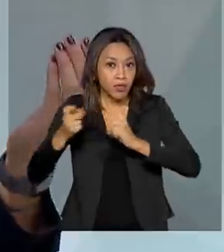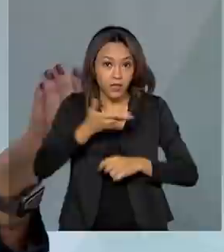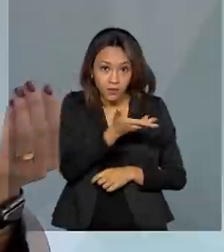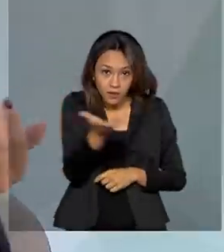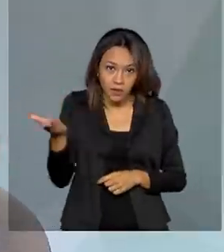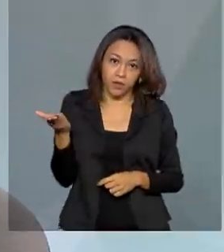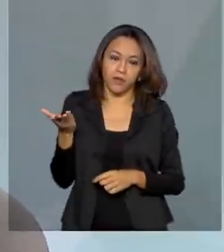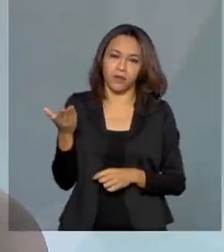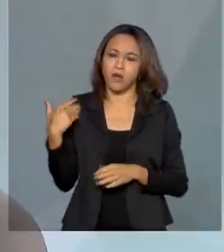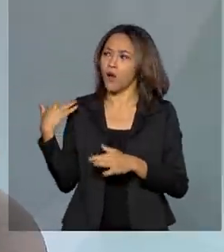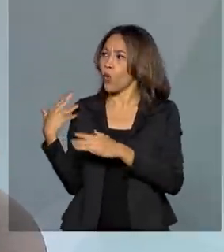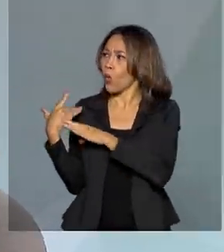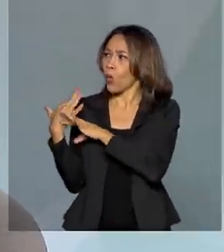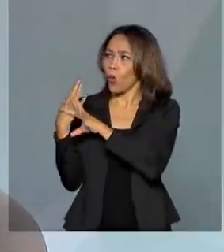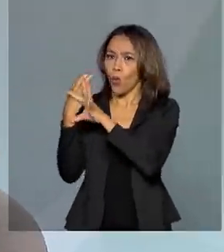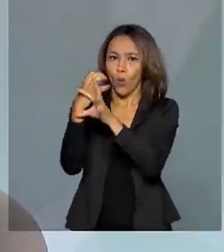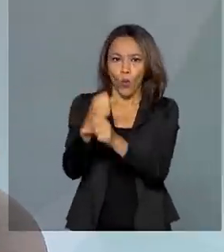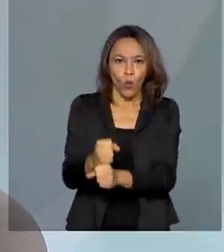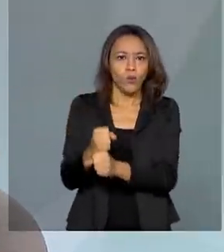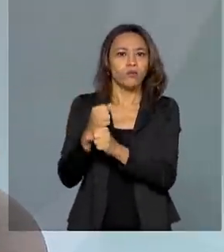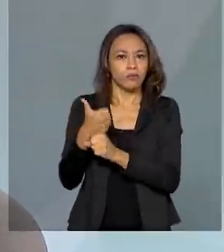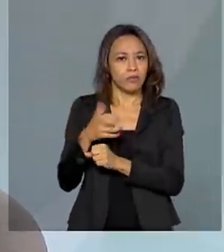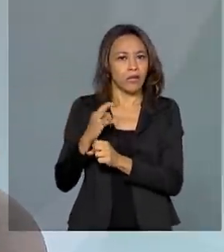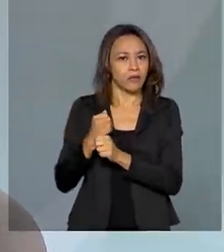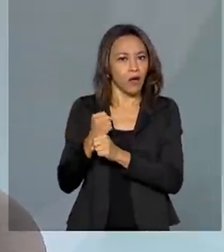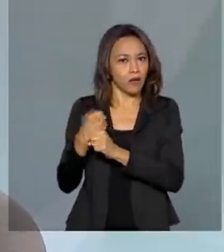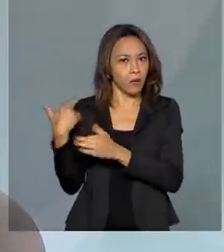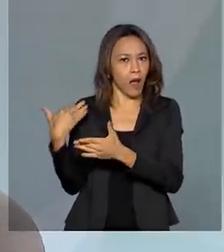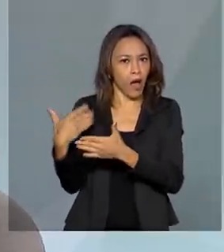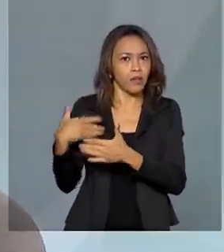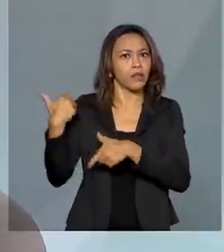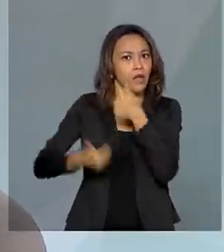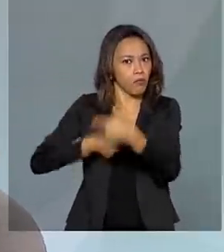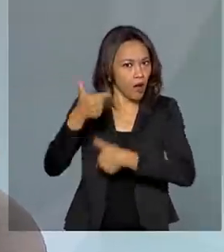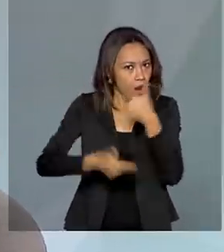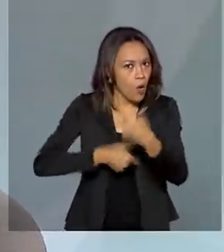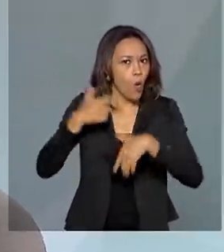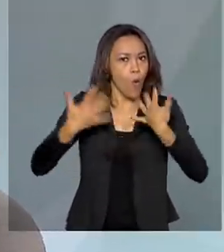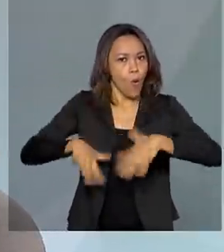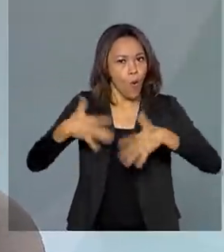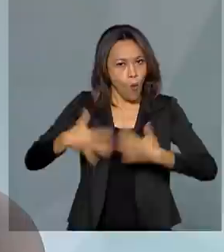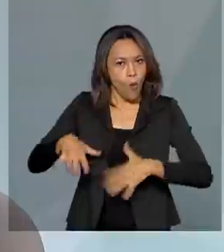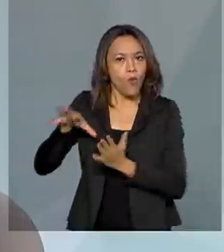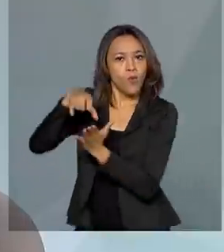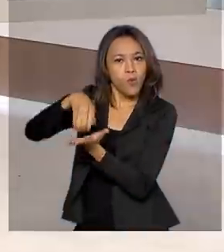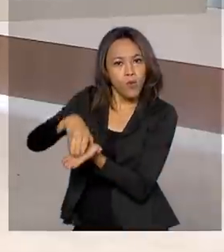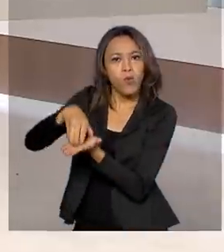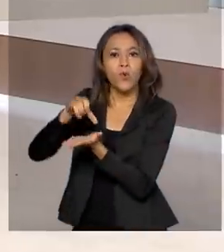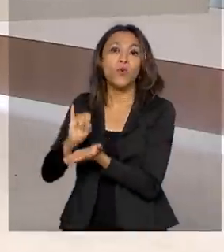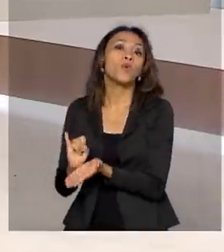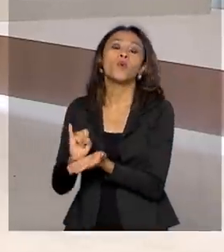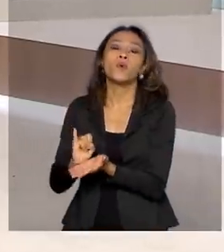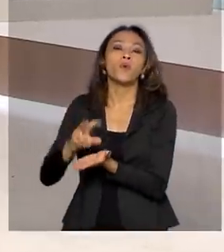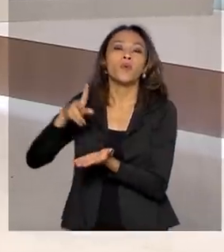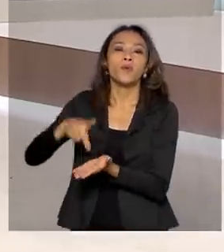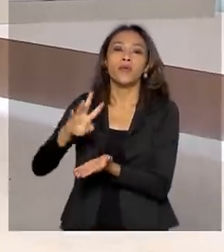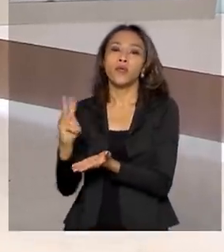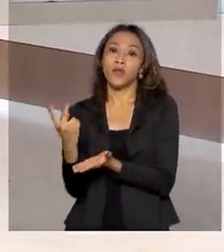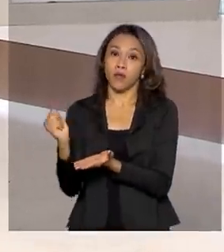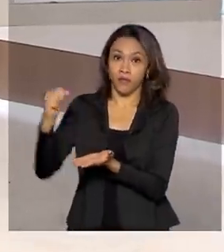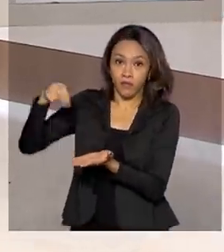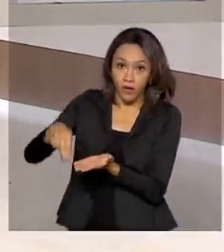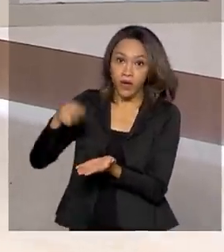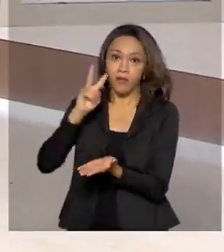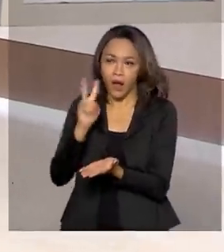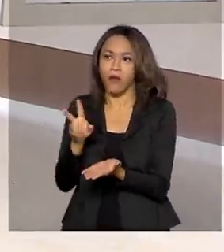Ao longo dessas décadas, o IFAM trabalhou muito, se dedicou ao reconhecimento e proteção desses bens e hoje a gente